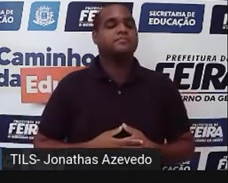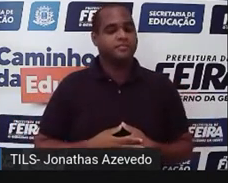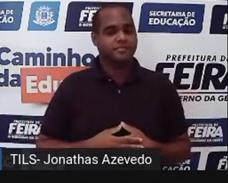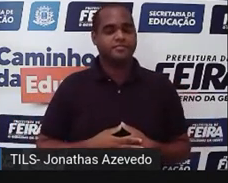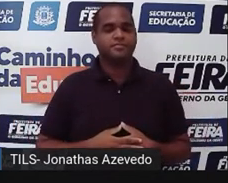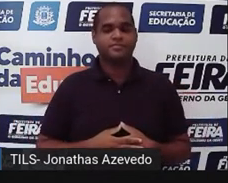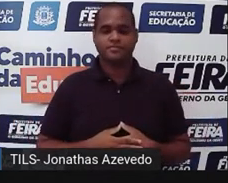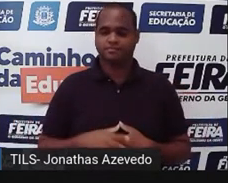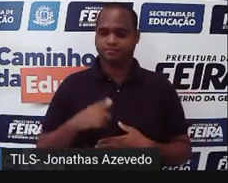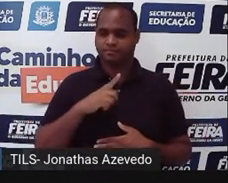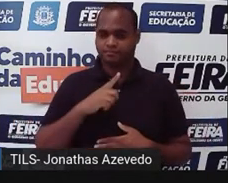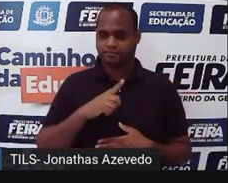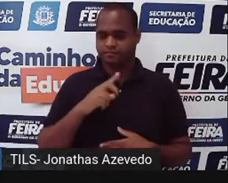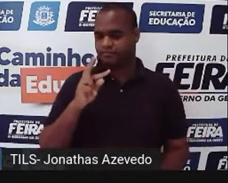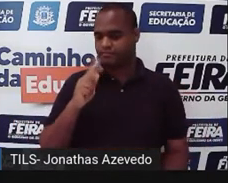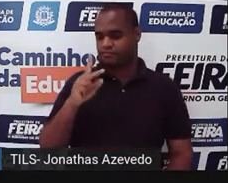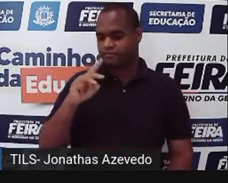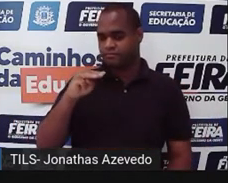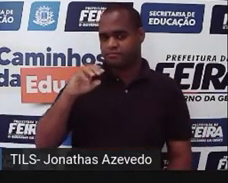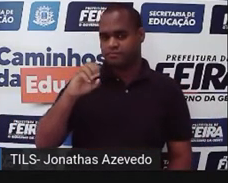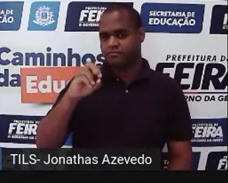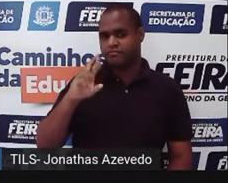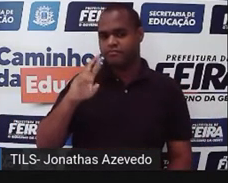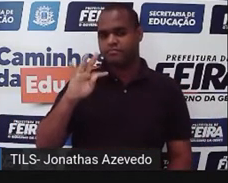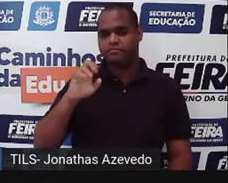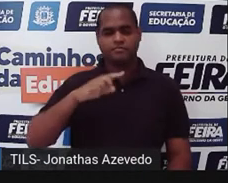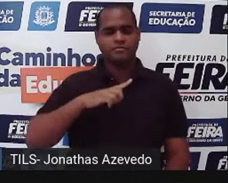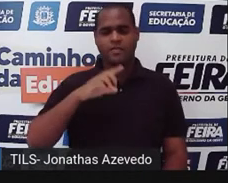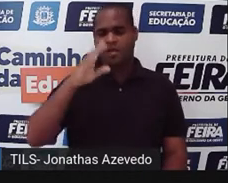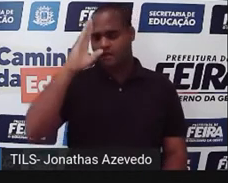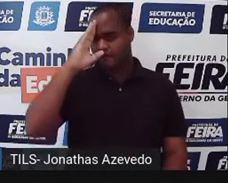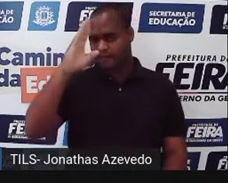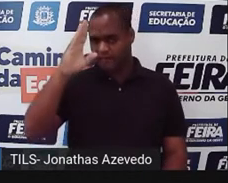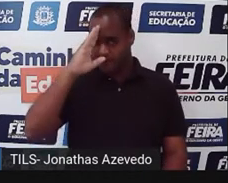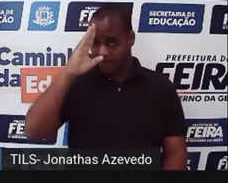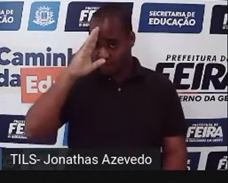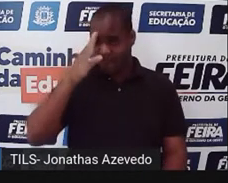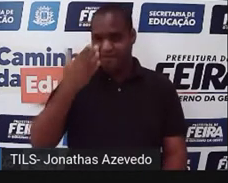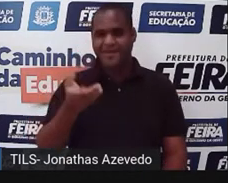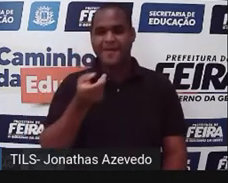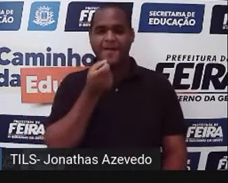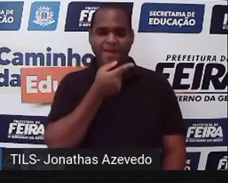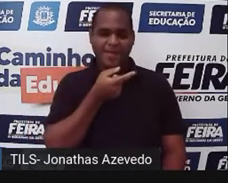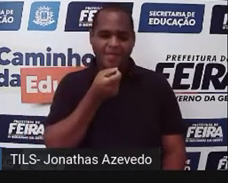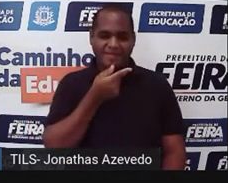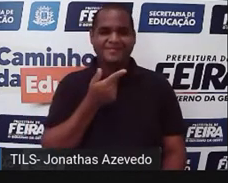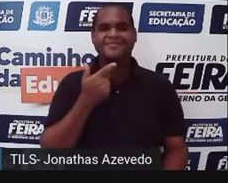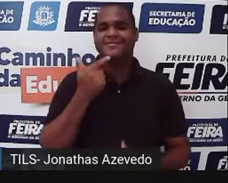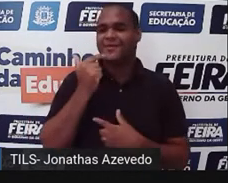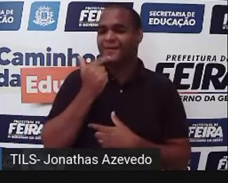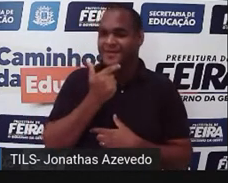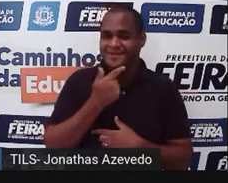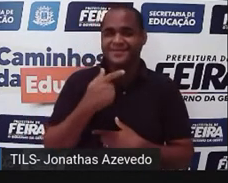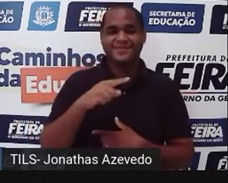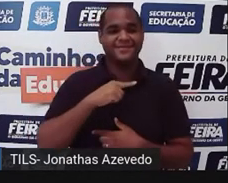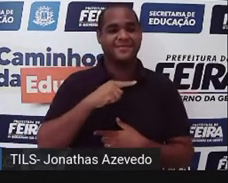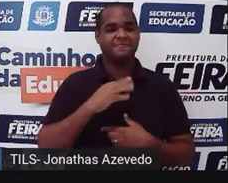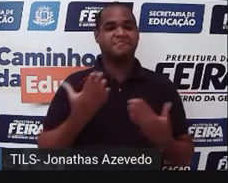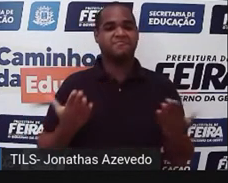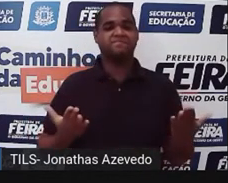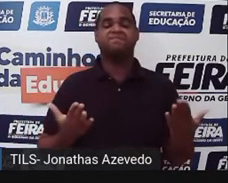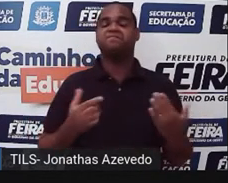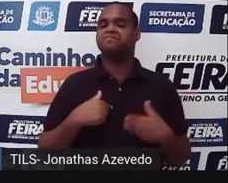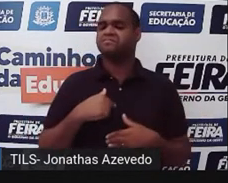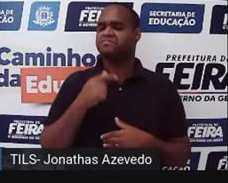também a crônica humorística. O nome já diz, não é? Tem um enfoque humorístico, faz a gente rir, não é? Esse